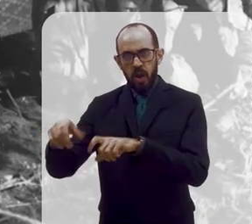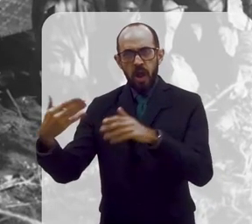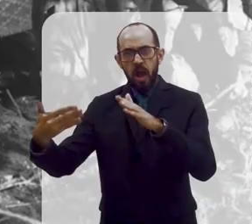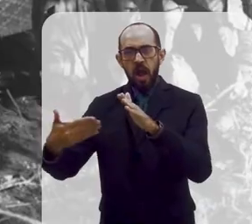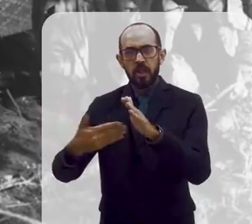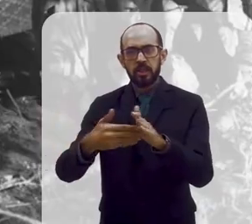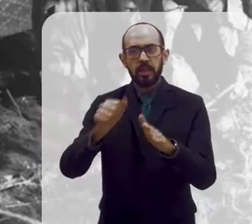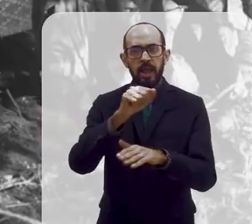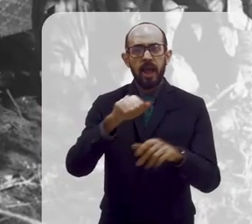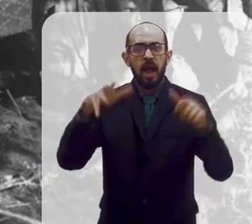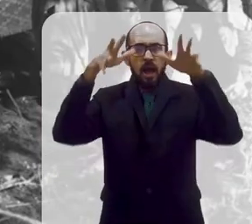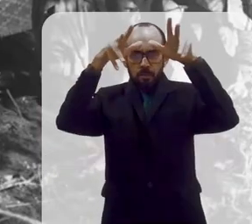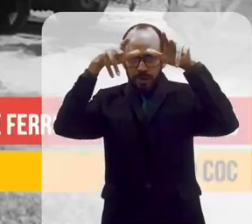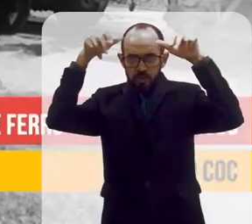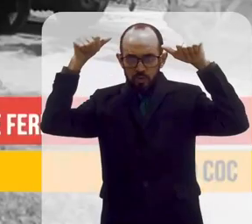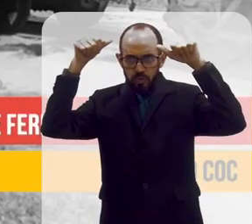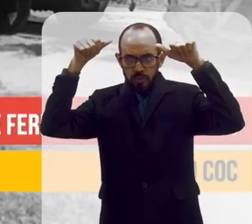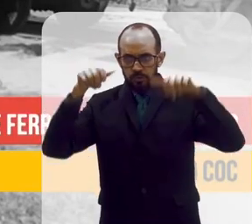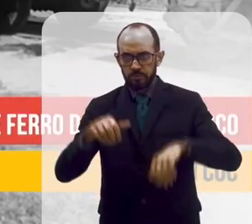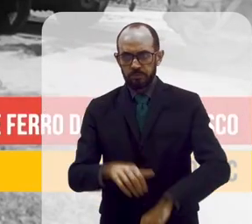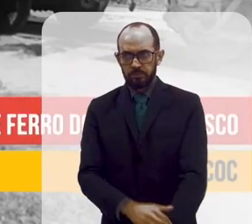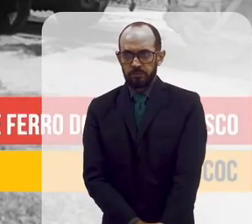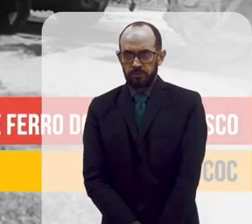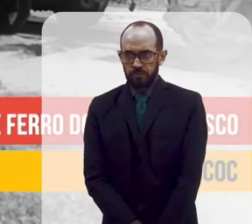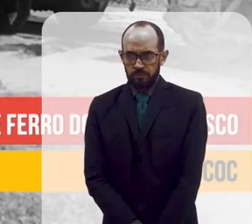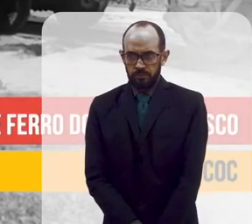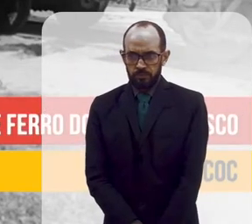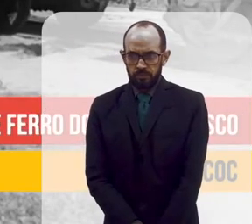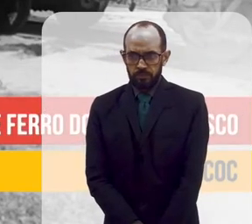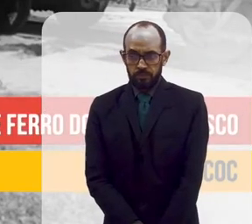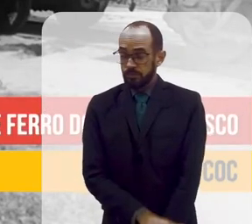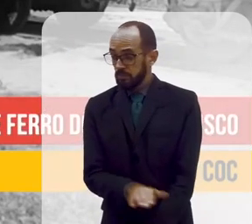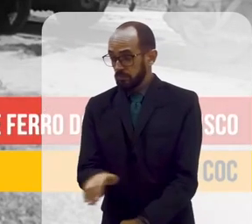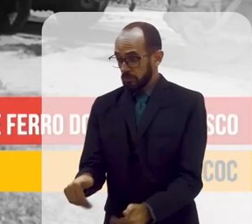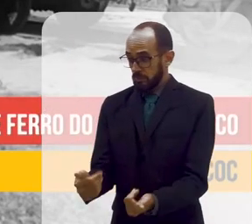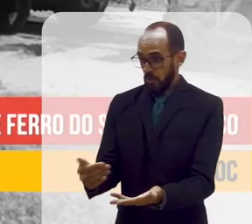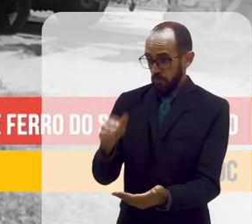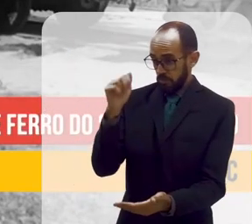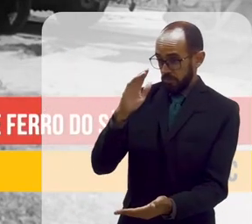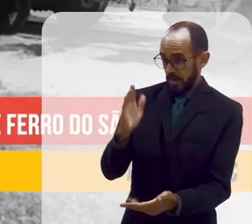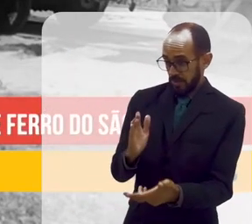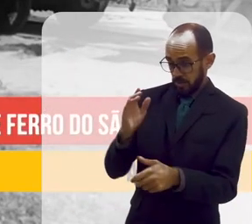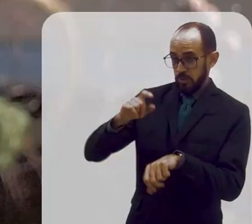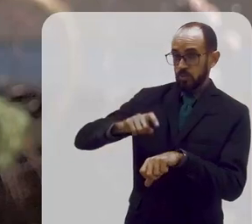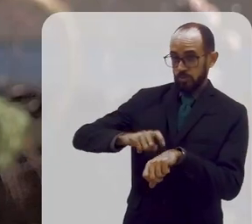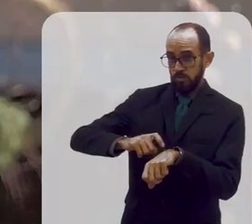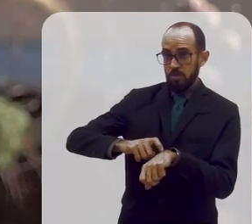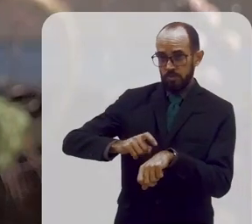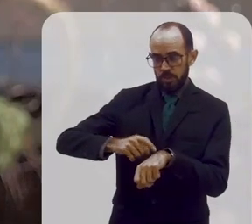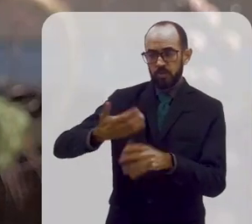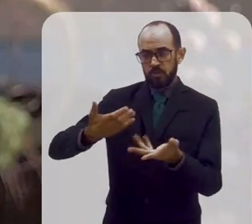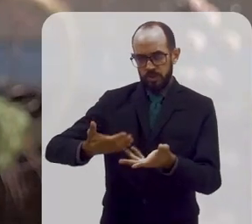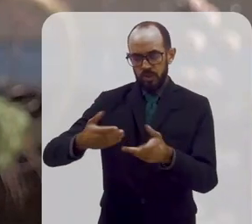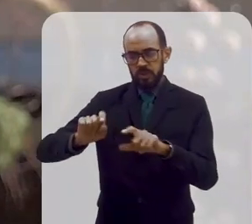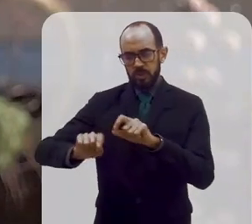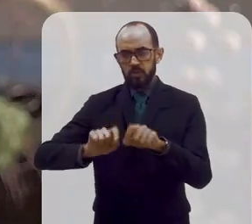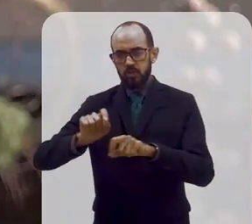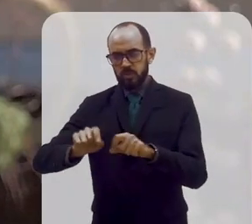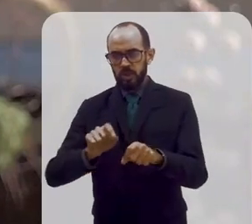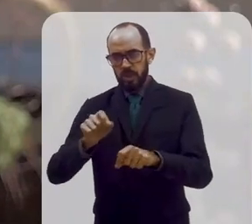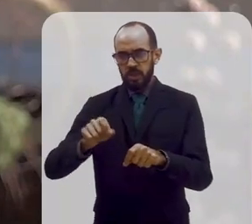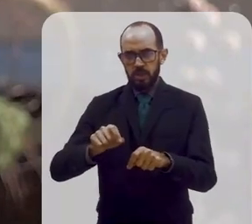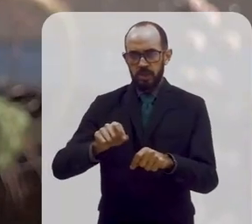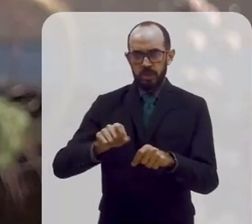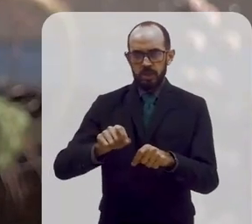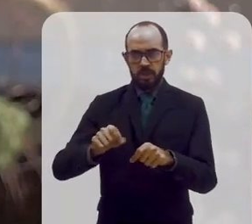e vai chegar até a região da Amazônia. O Brasil, na época, queria que estivesse